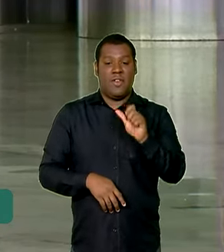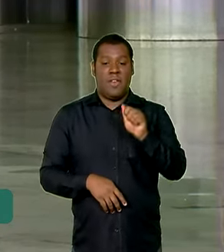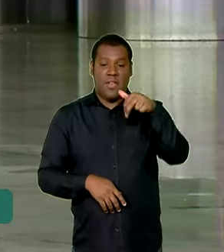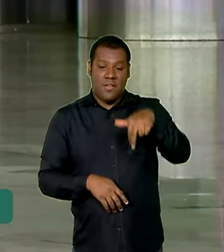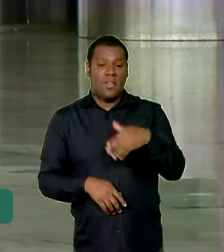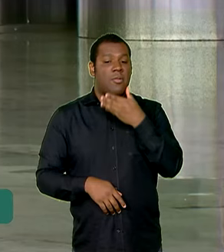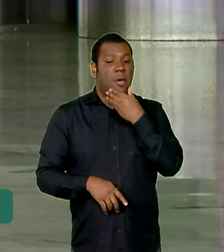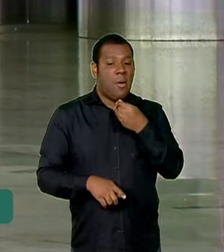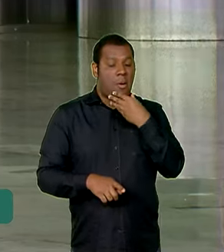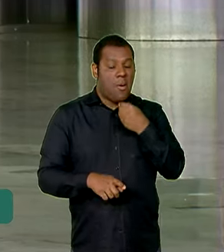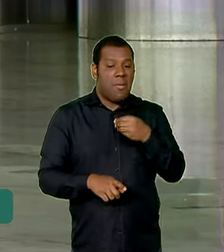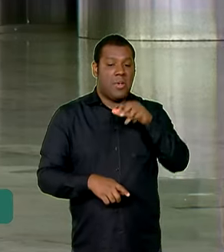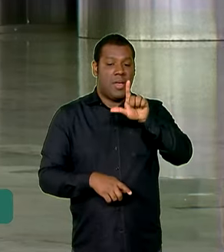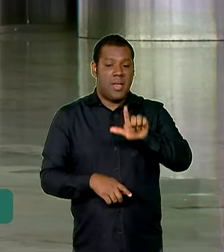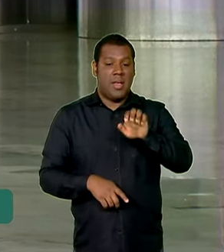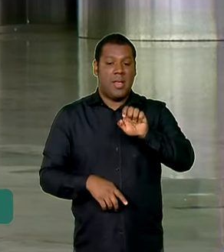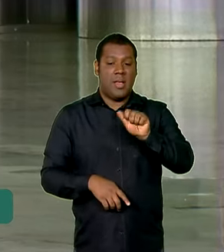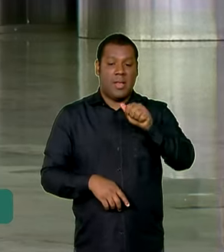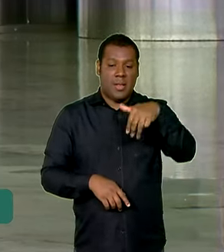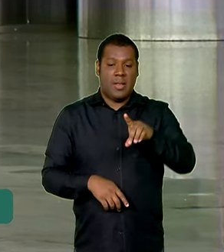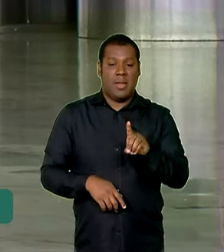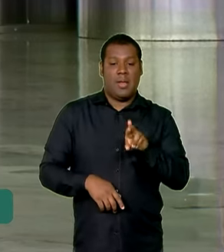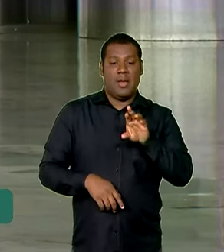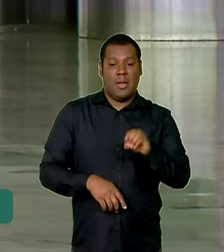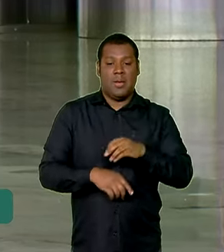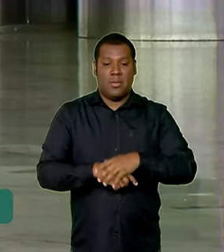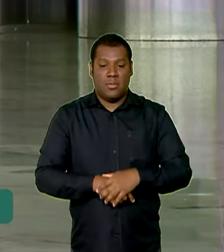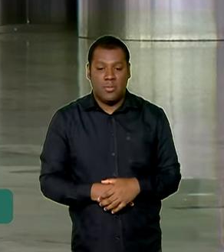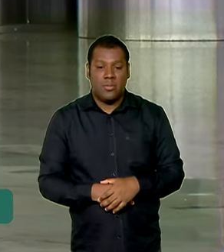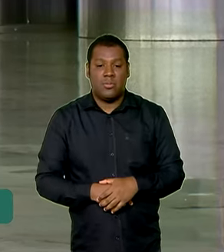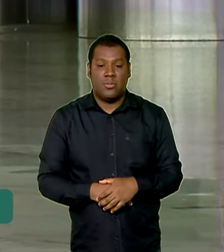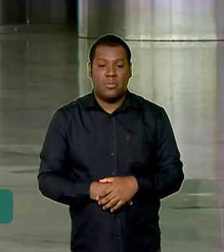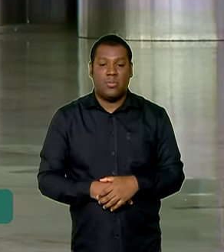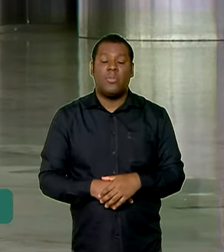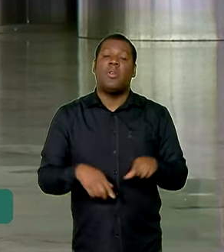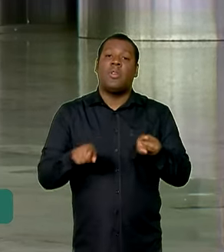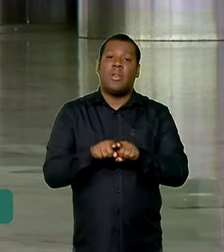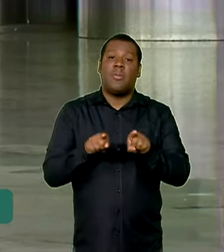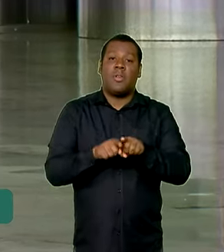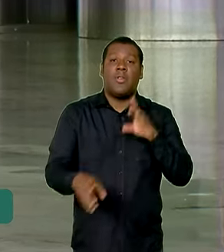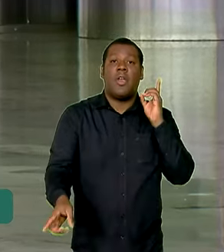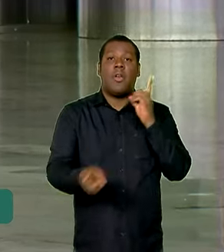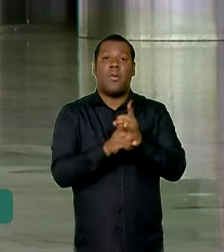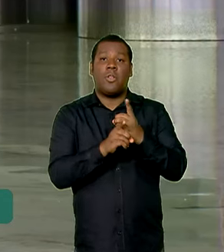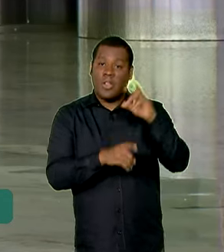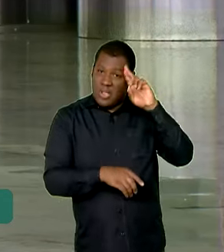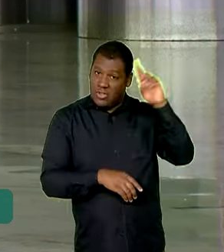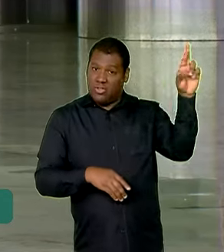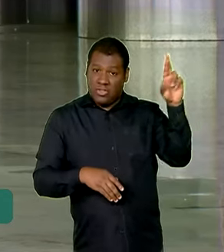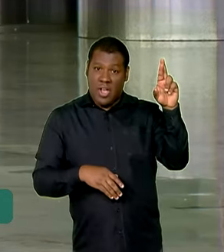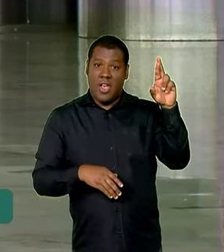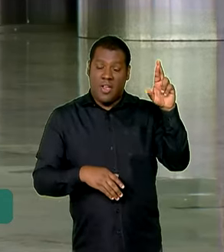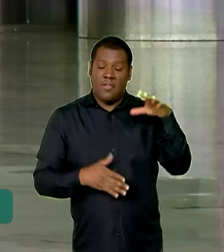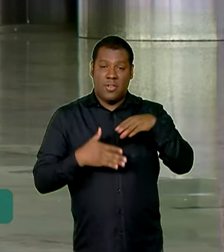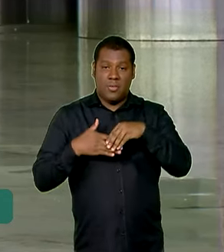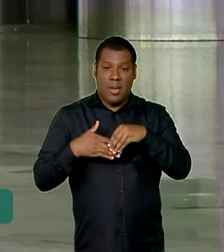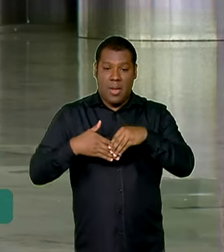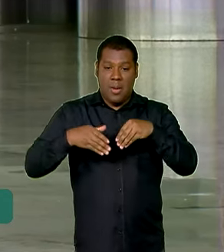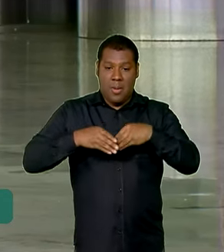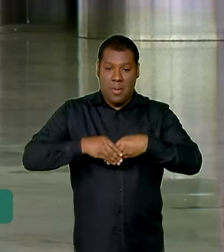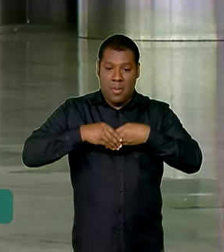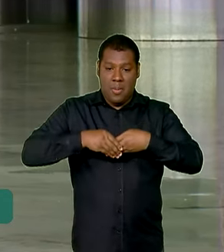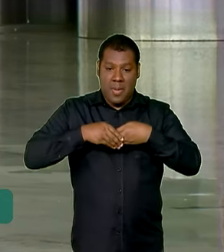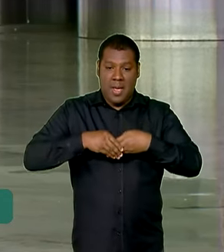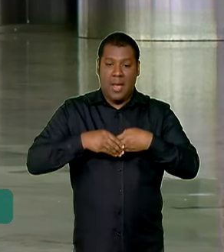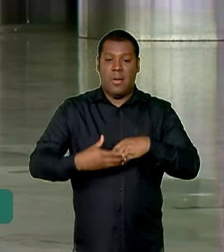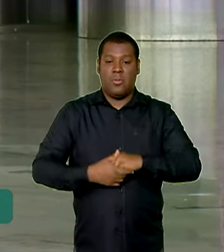IPHAN. Ele também tem um encontro lá no fim do dia com o CEO do Mercado Livre, que é o Fernando Iunes, vai participar de um encontro. E, olha, eu volto